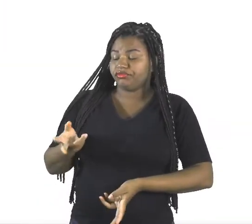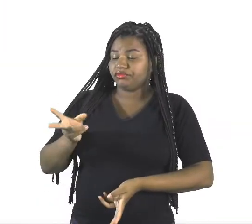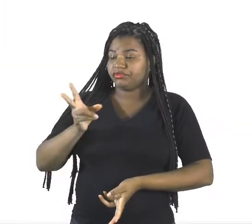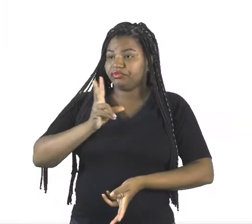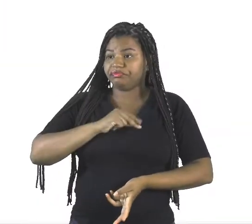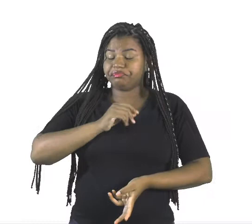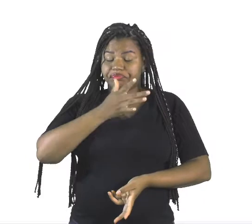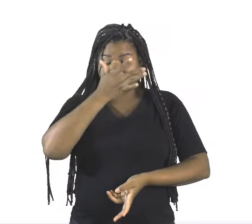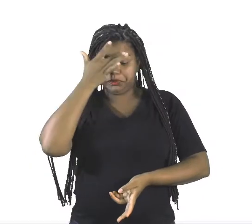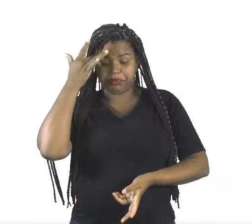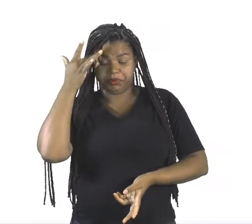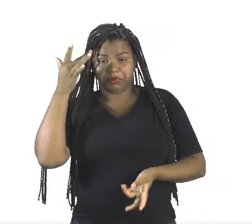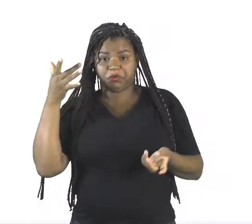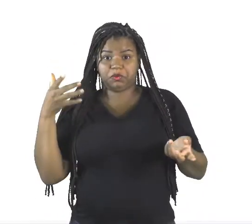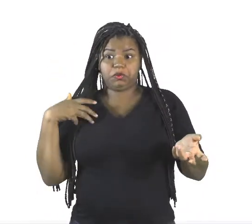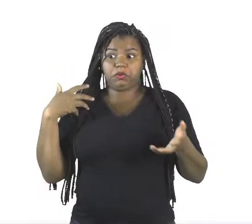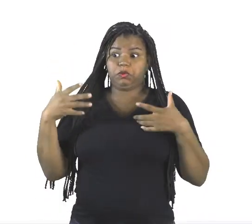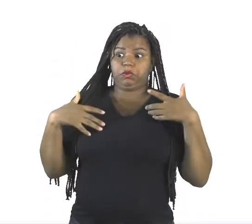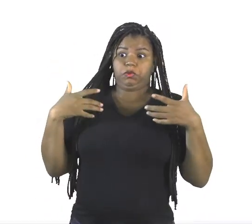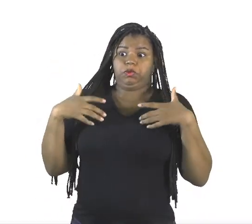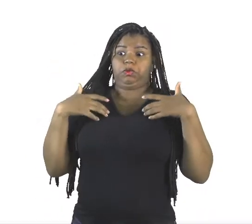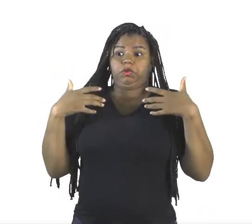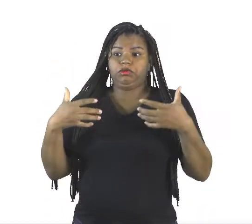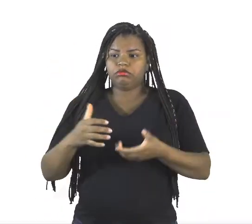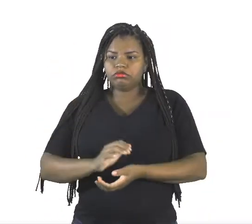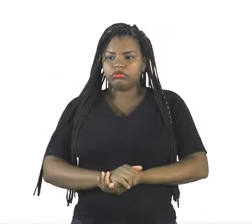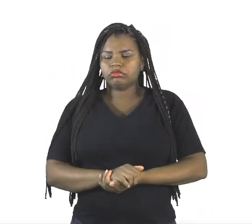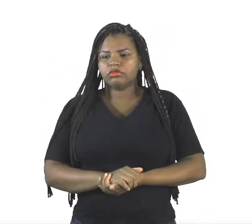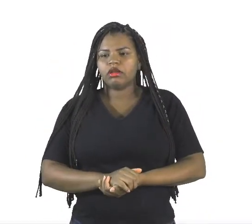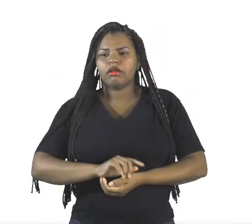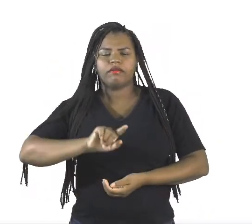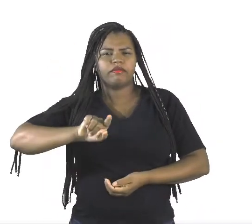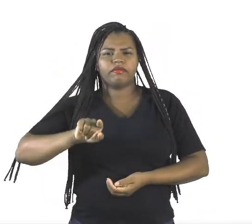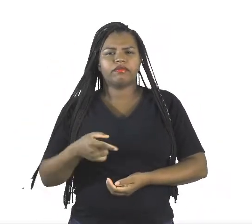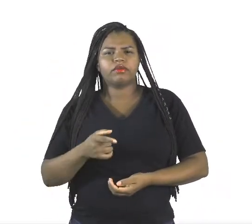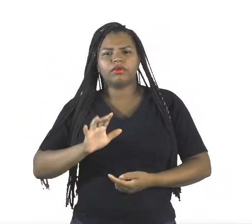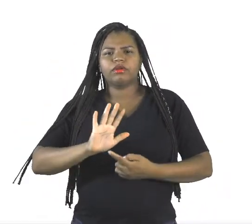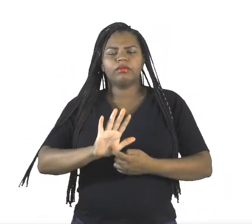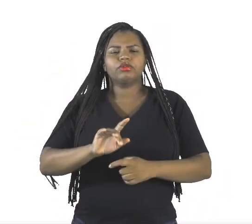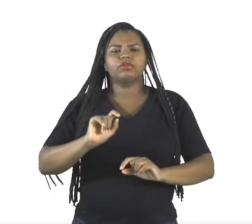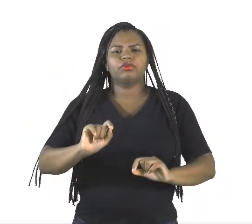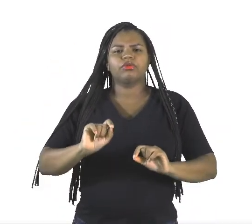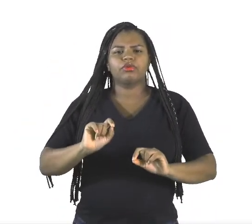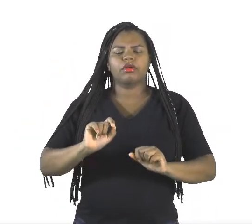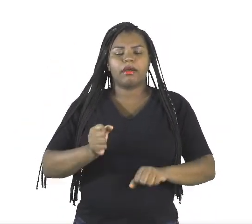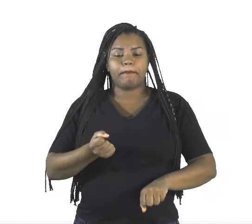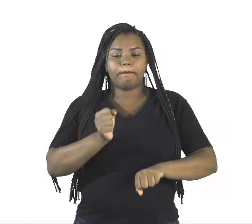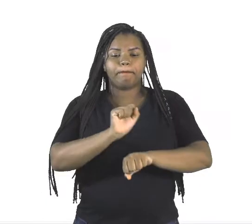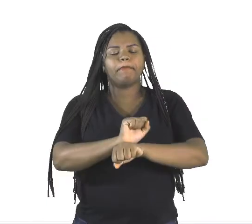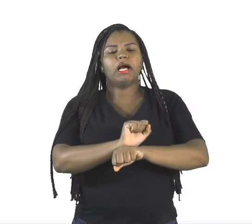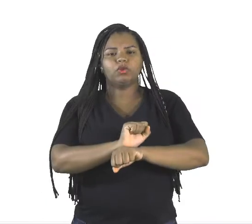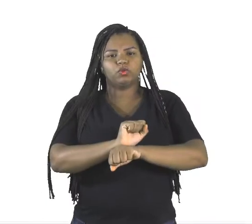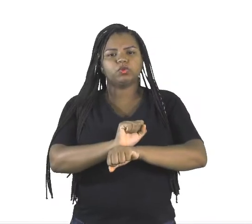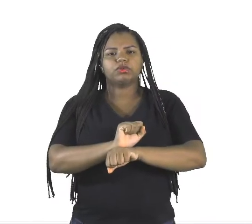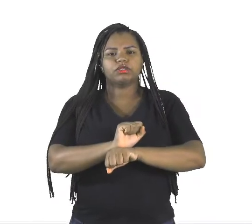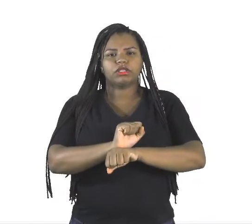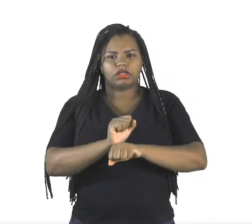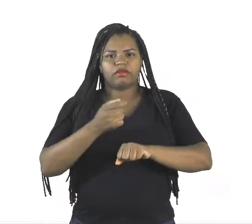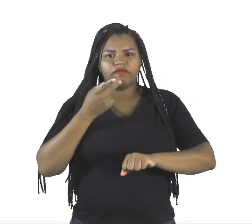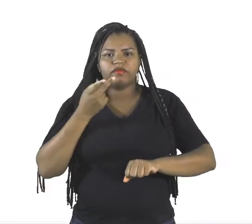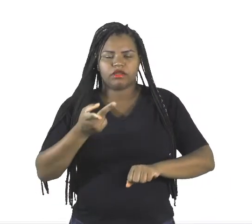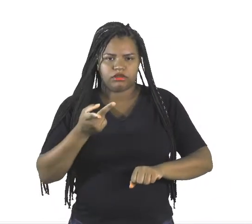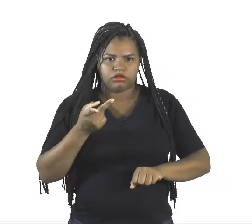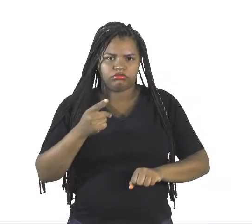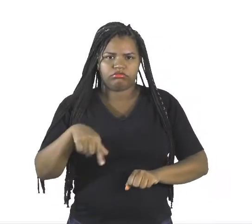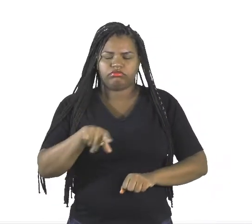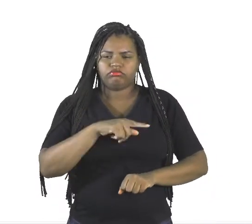gente exaltada. Essa vírgula está indicando o quê? Uma pausa aí na fala. Tá? Vocês